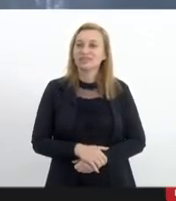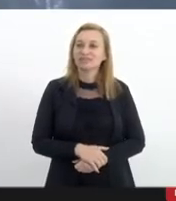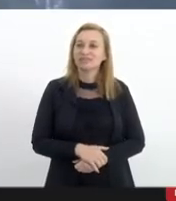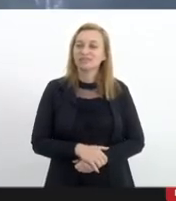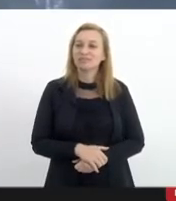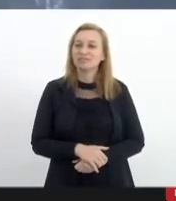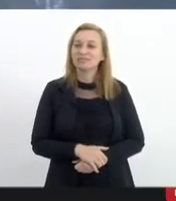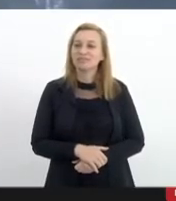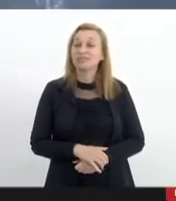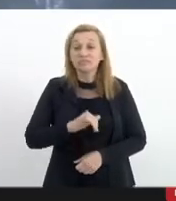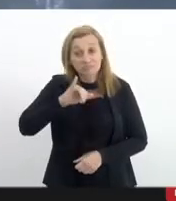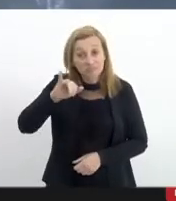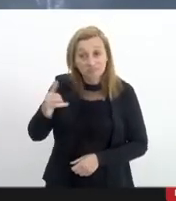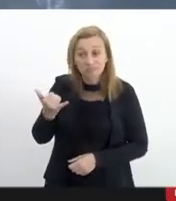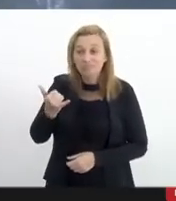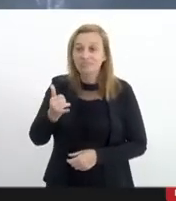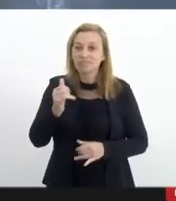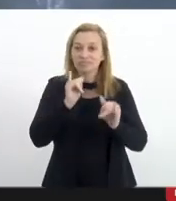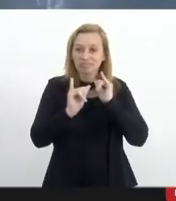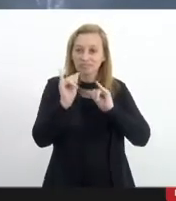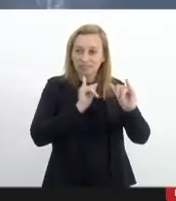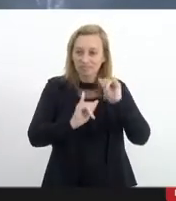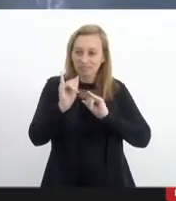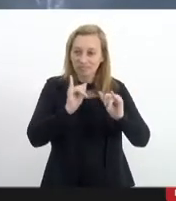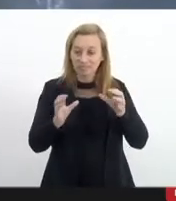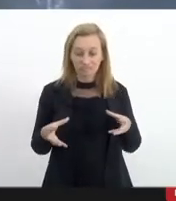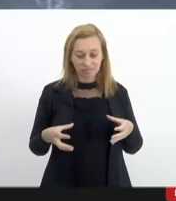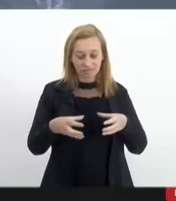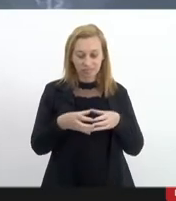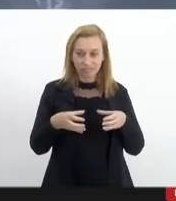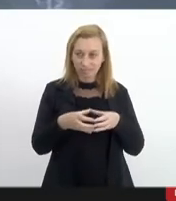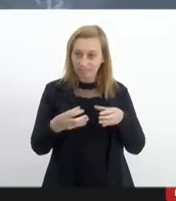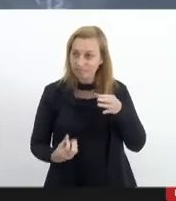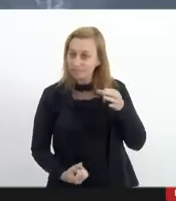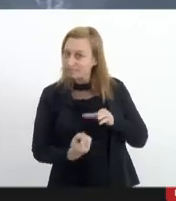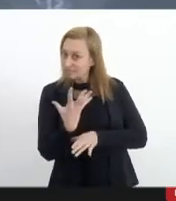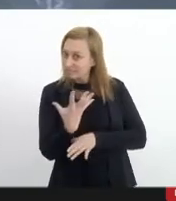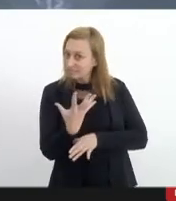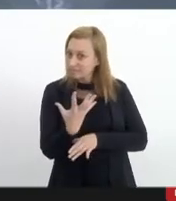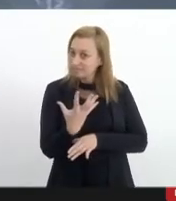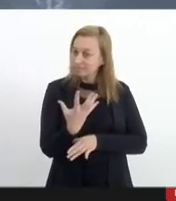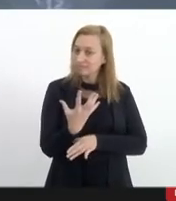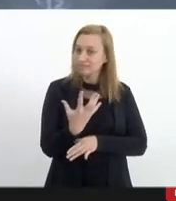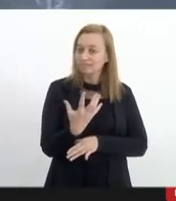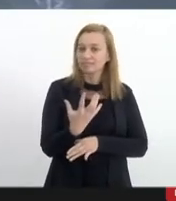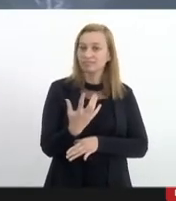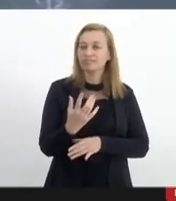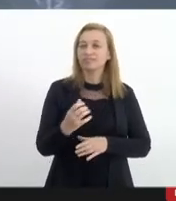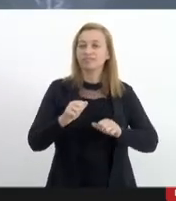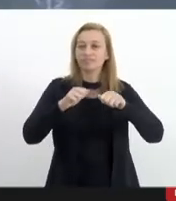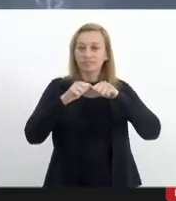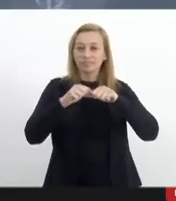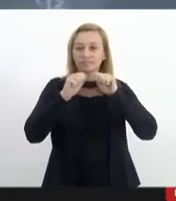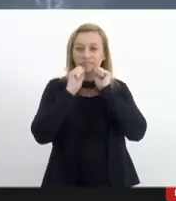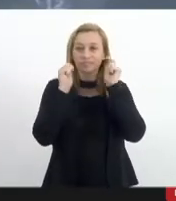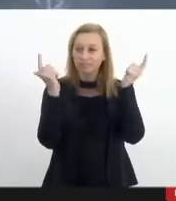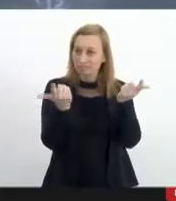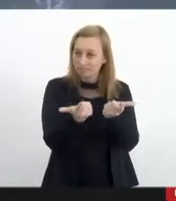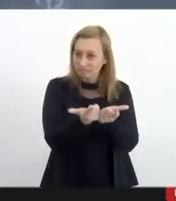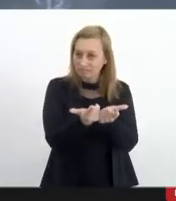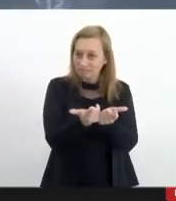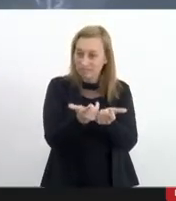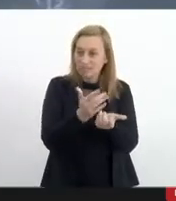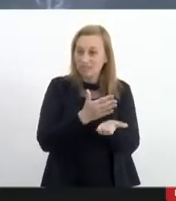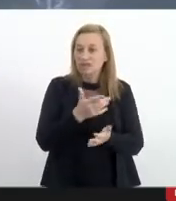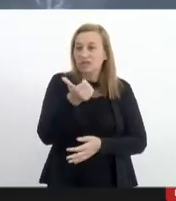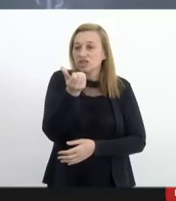aproveito para informá-lo que esse grupo ele foi fundado no bojo da Assembleia Legislativa a partir